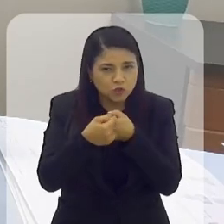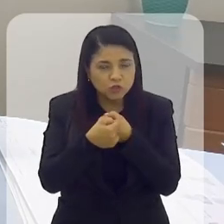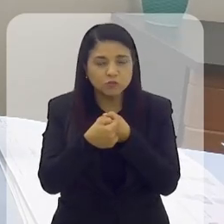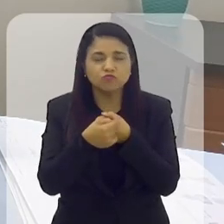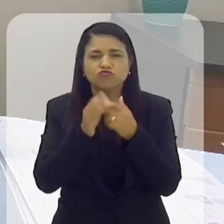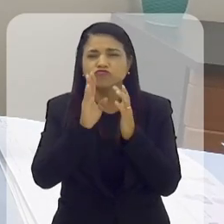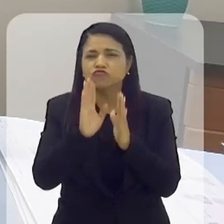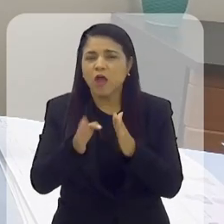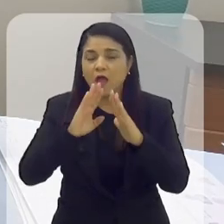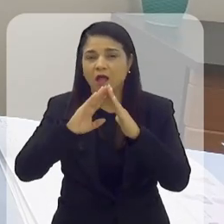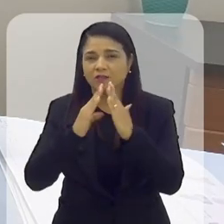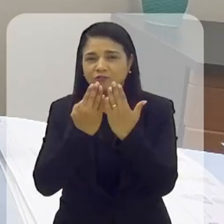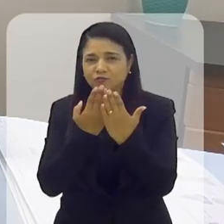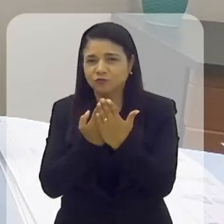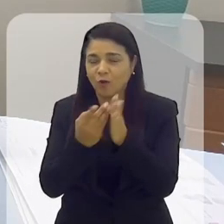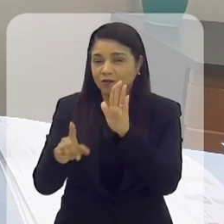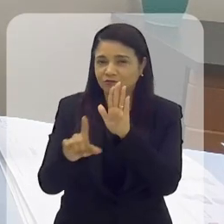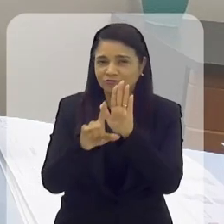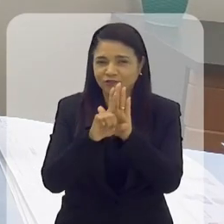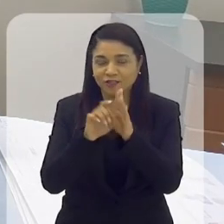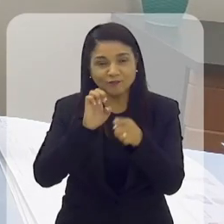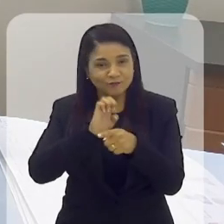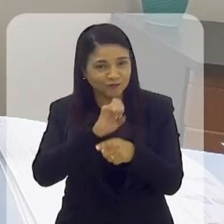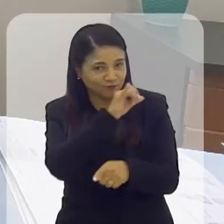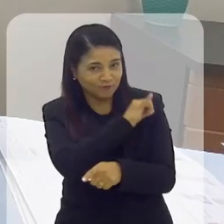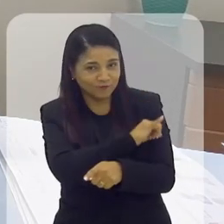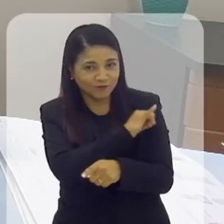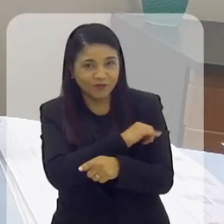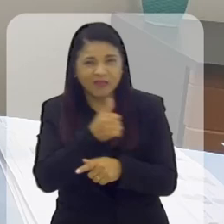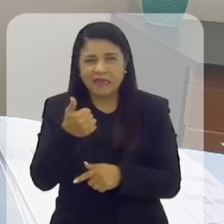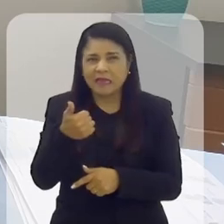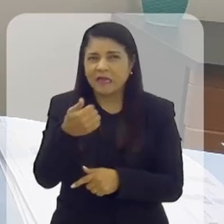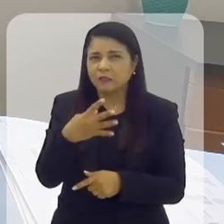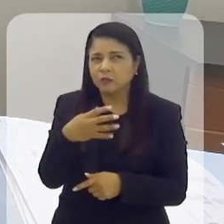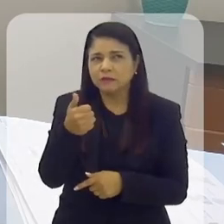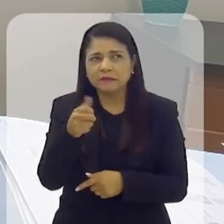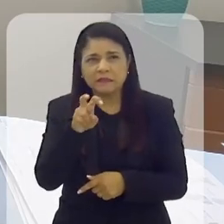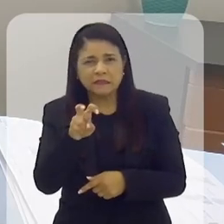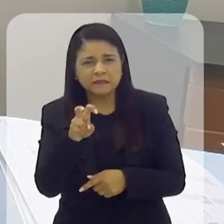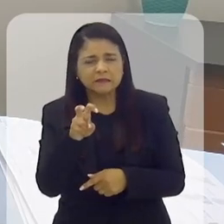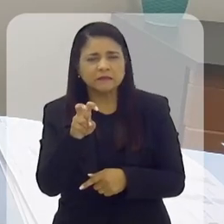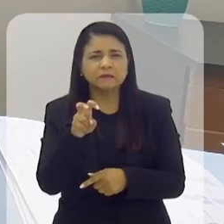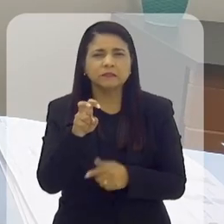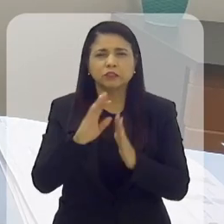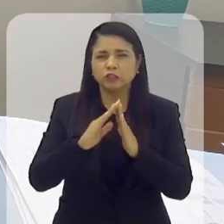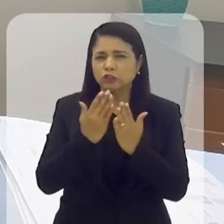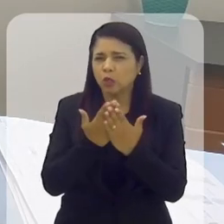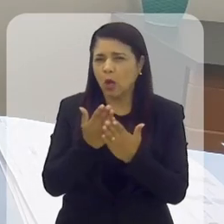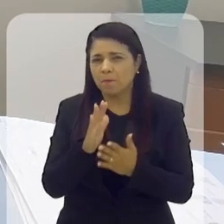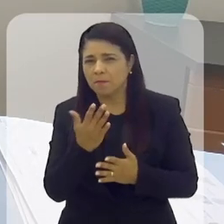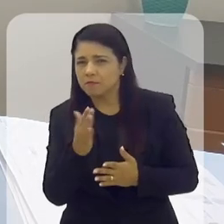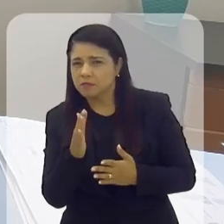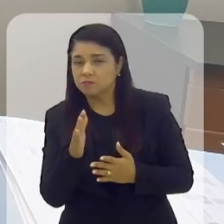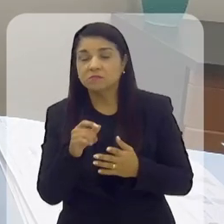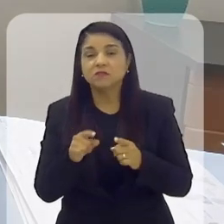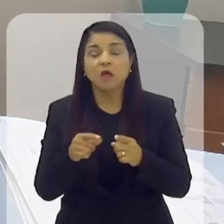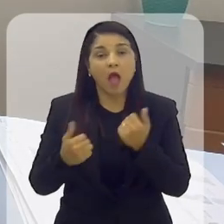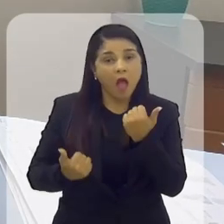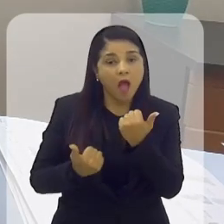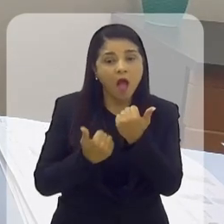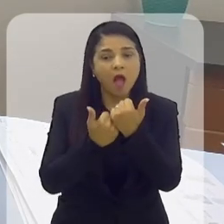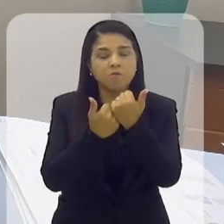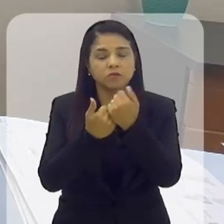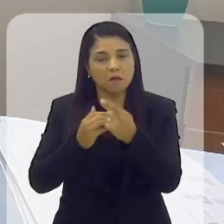pequenos, nós temos já escolas do Legislativo do Estado do Rio, 14, 15 escolas aproximadamente. Nós